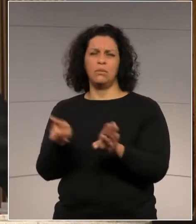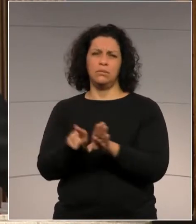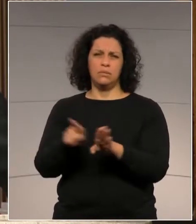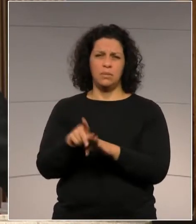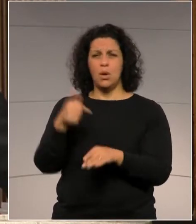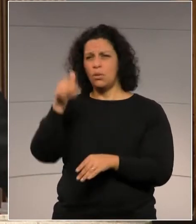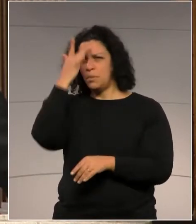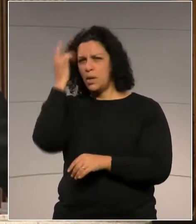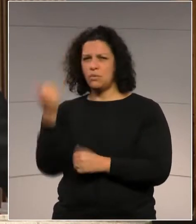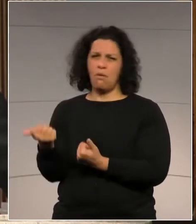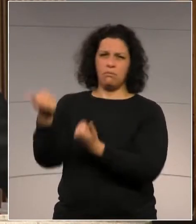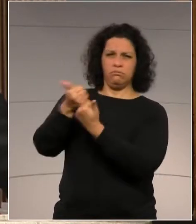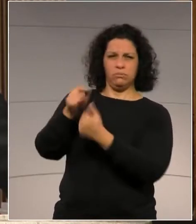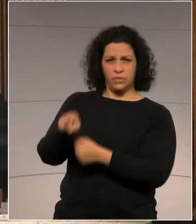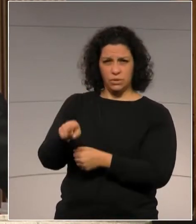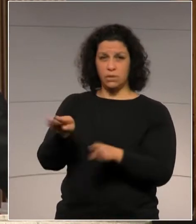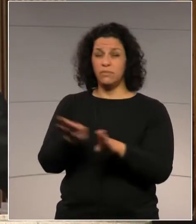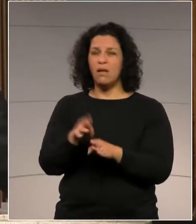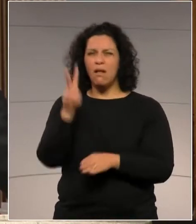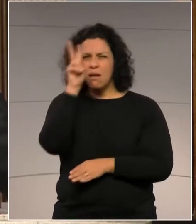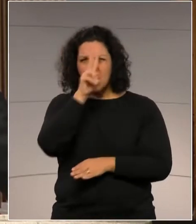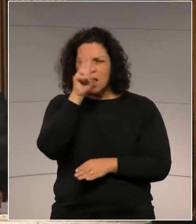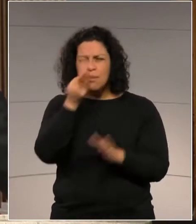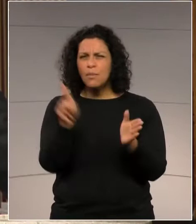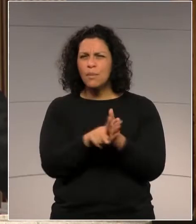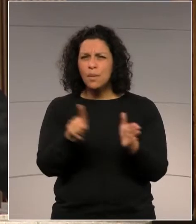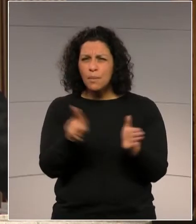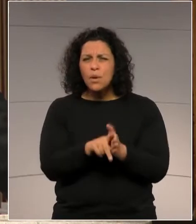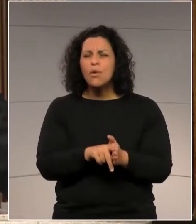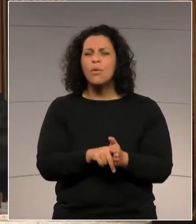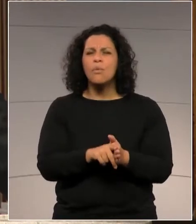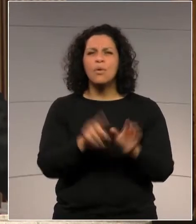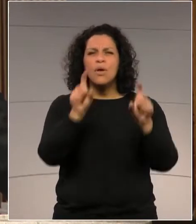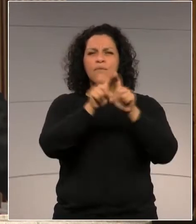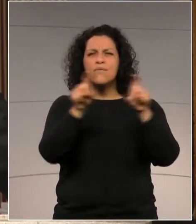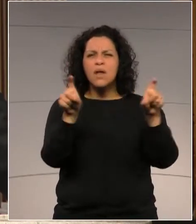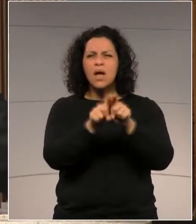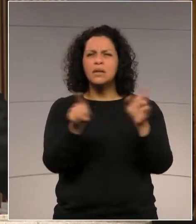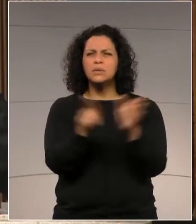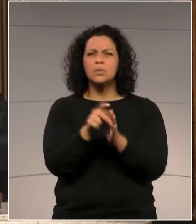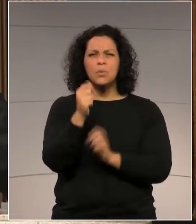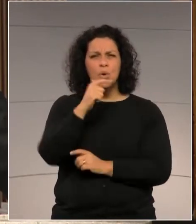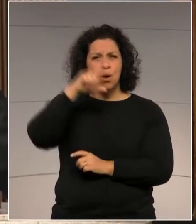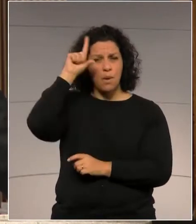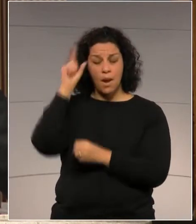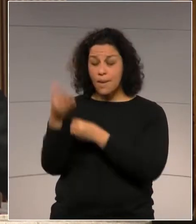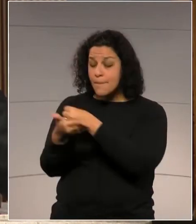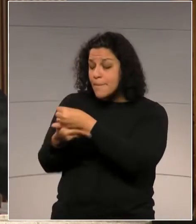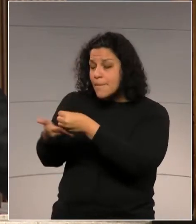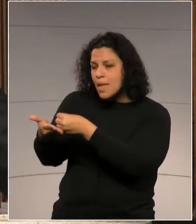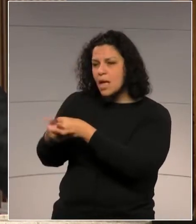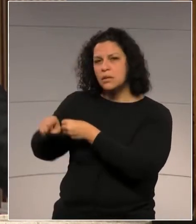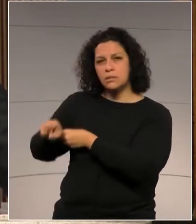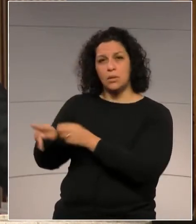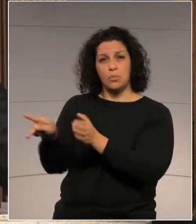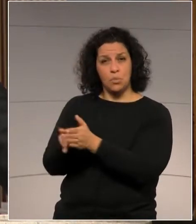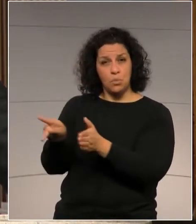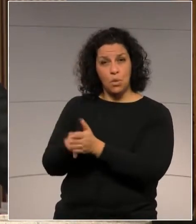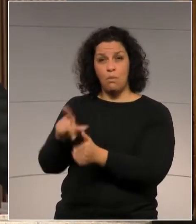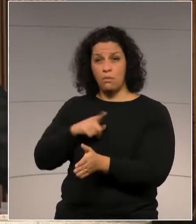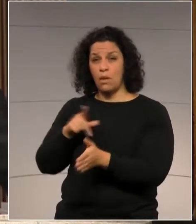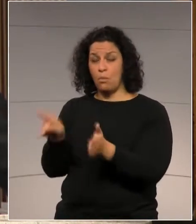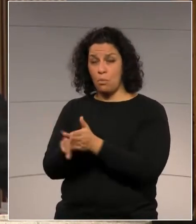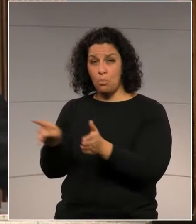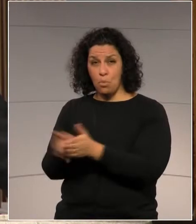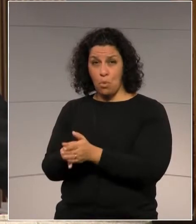certeza, do deputado Romanelli. Base é base. Tem as suas vantagens e as